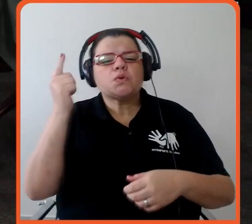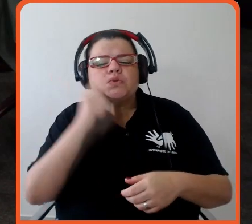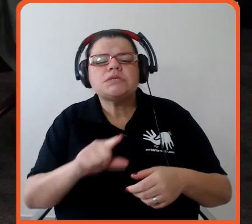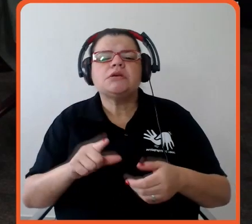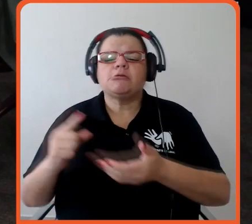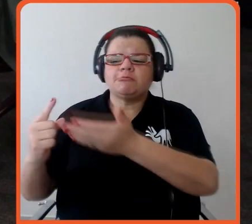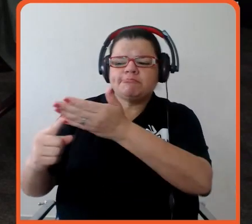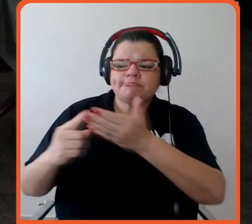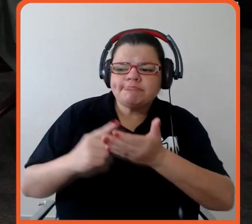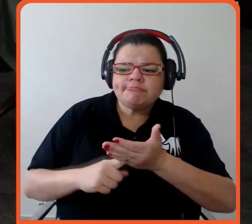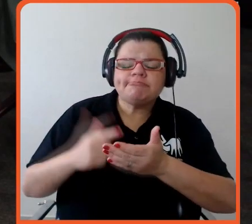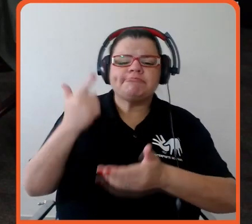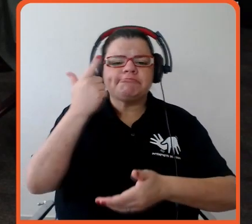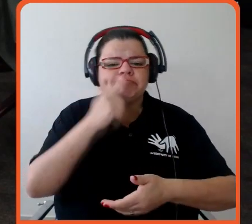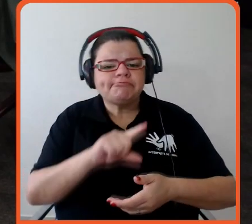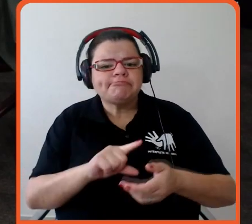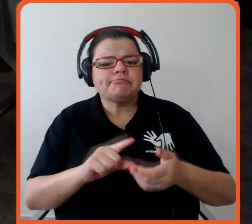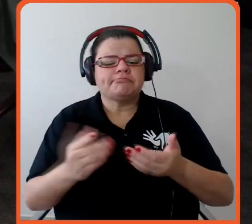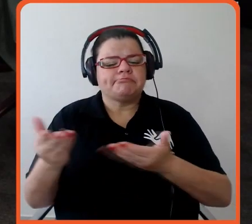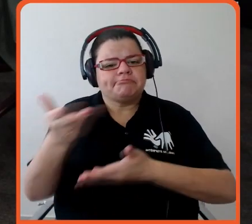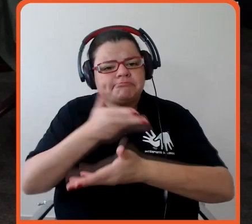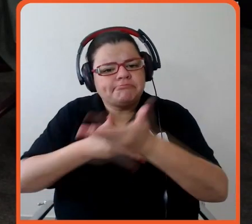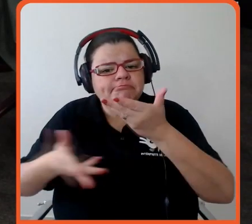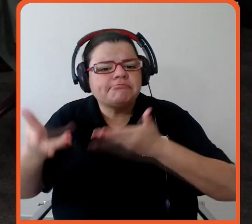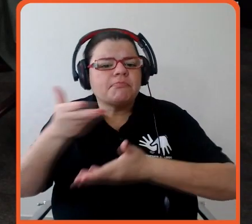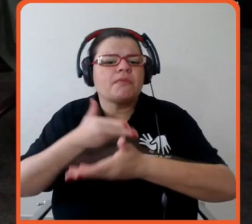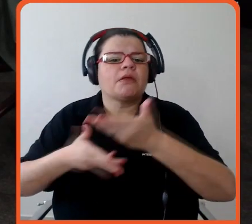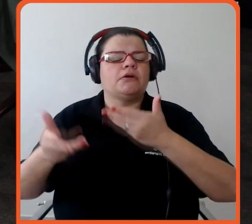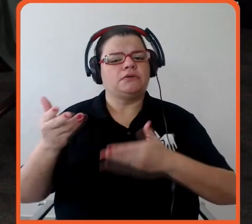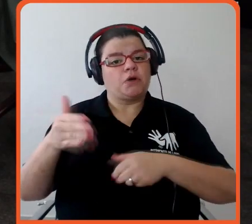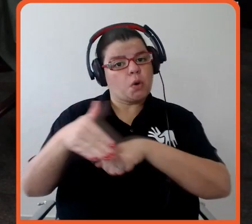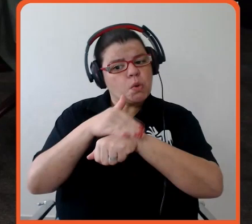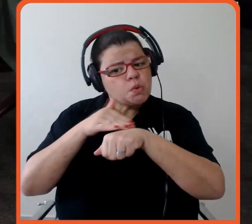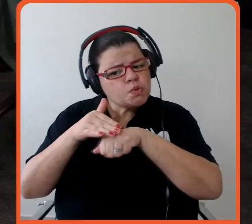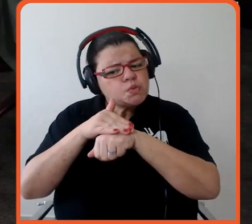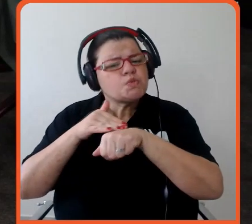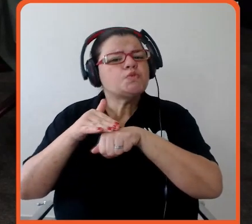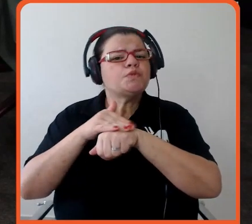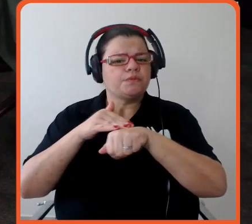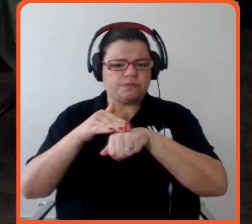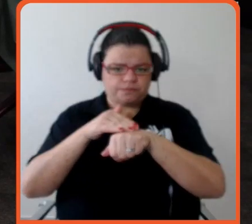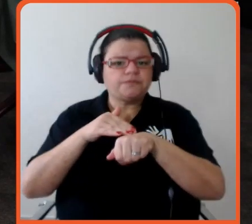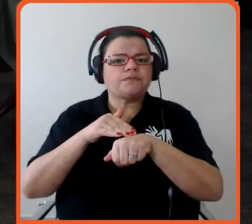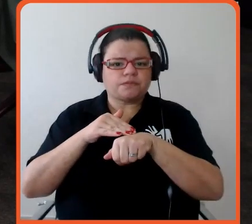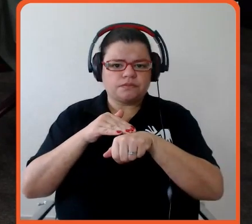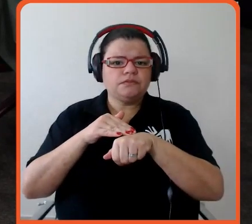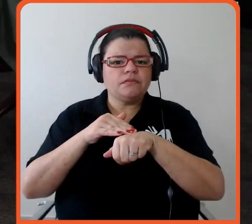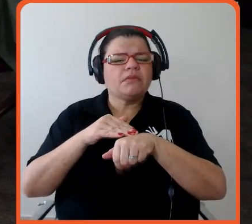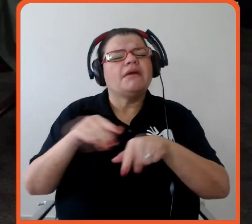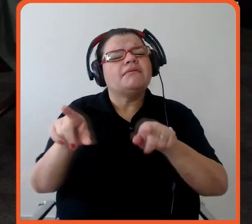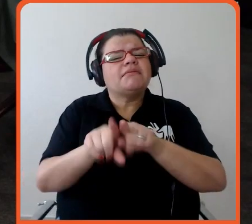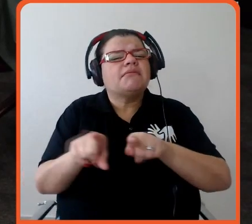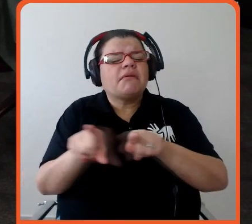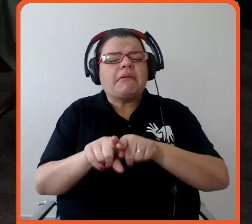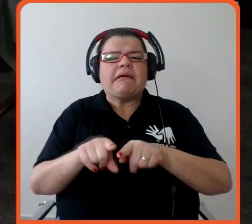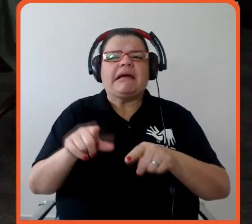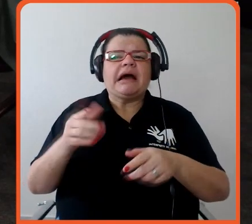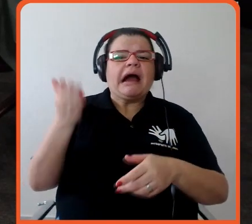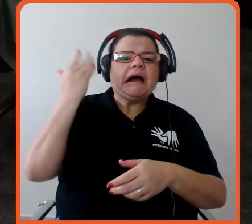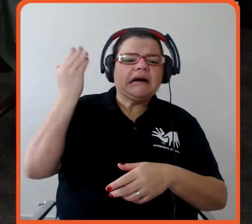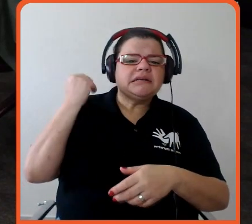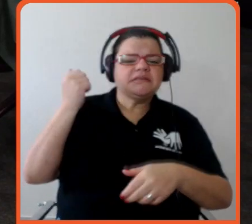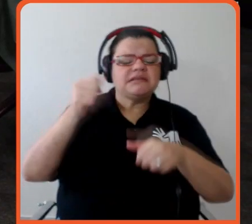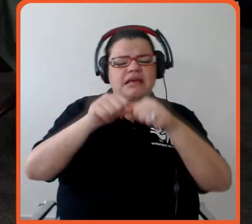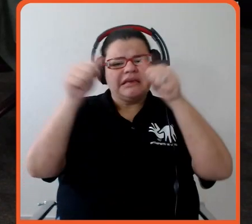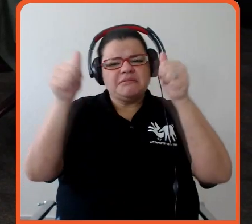entrando para a conversa, né? Tirando um pouco daquela... da imagem que via talvez atrapalhando, né?